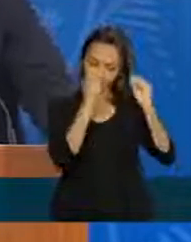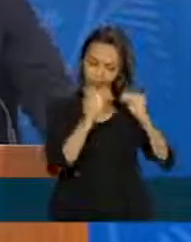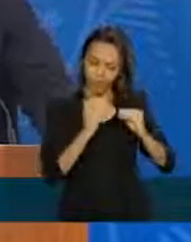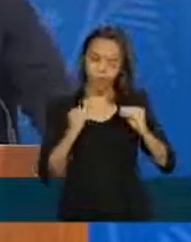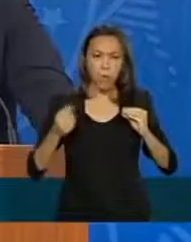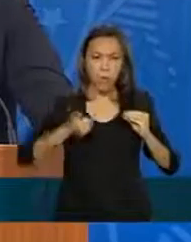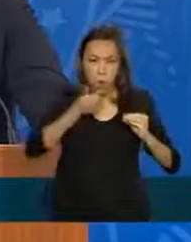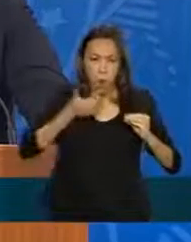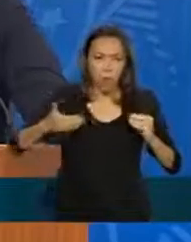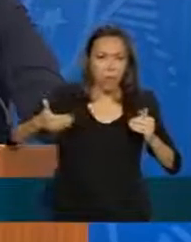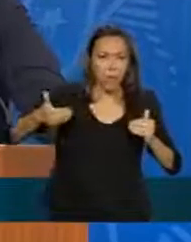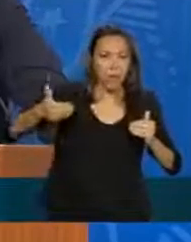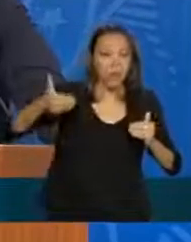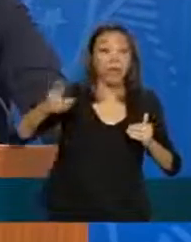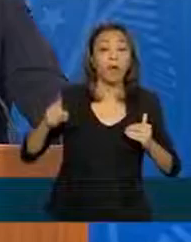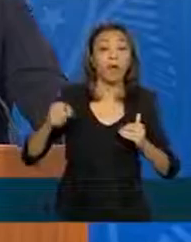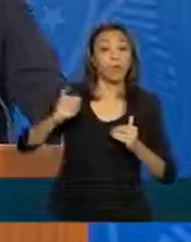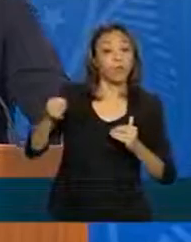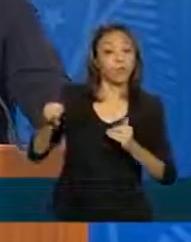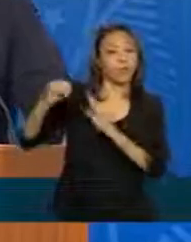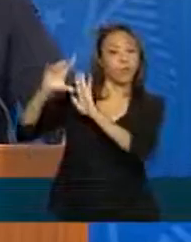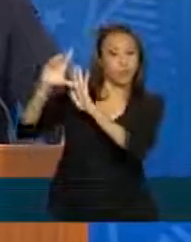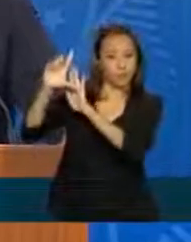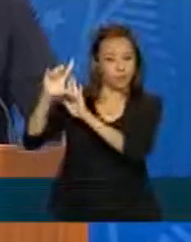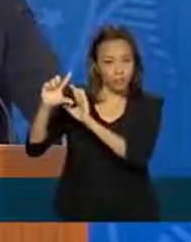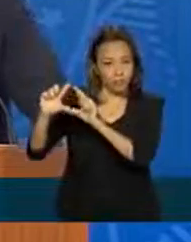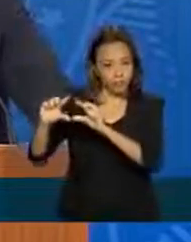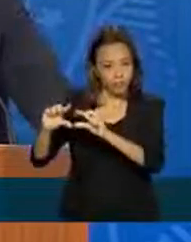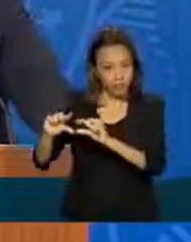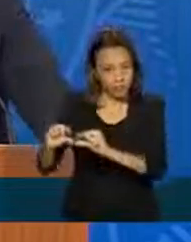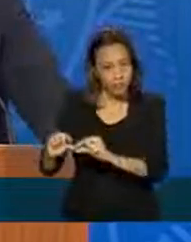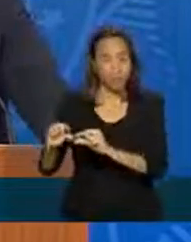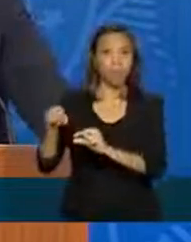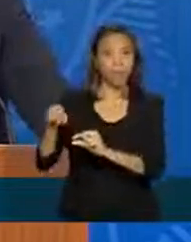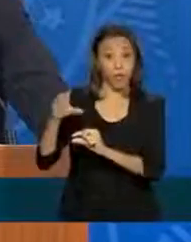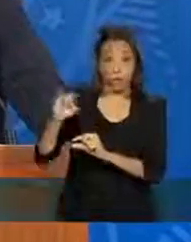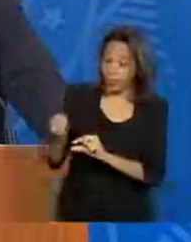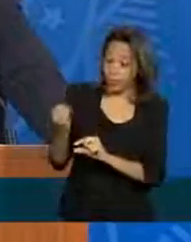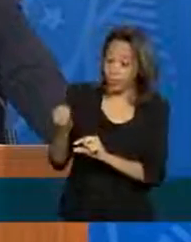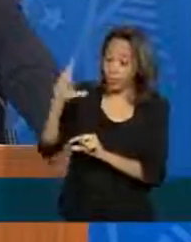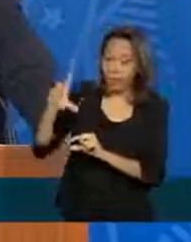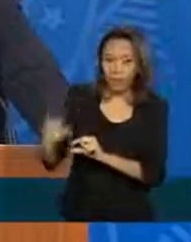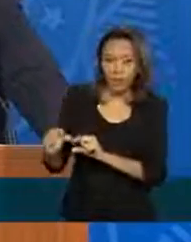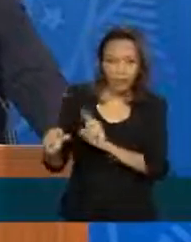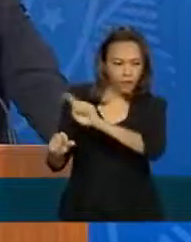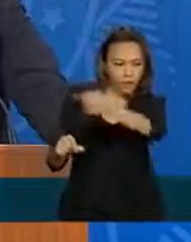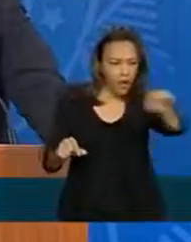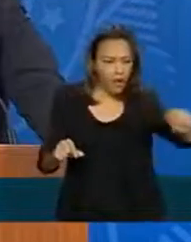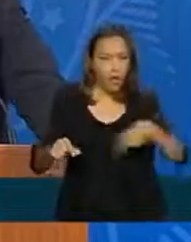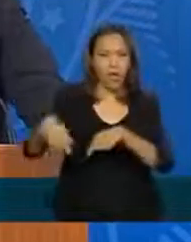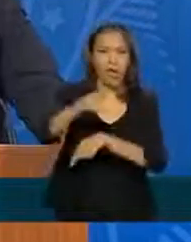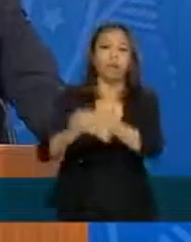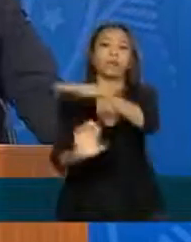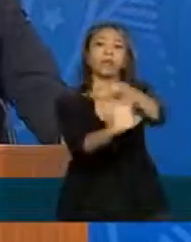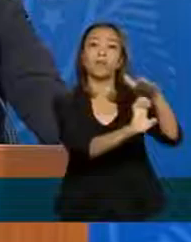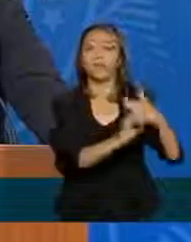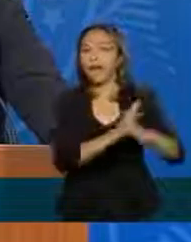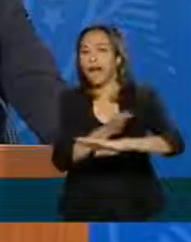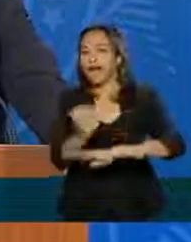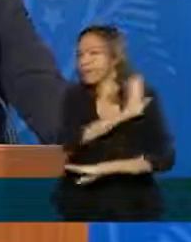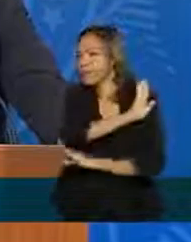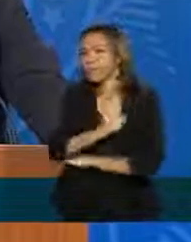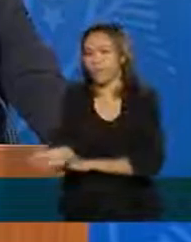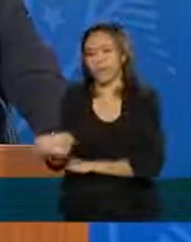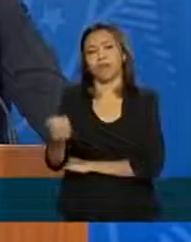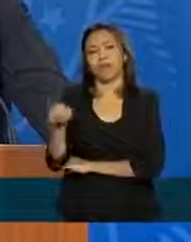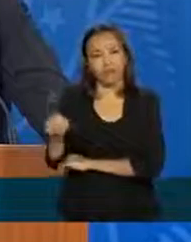fosse evoluindo, os juros iam cair. Com os juros caindo, as grandes empresas iam ter acesso direto ao mercado e as pequenas